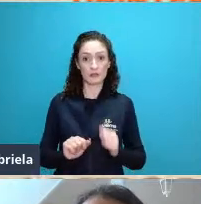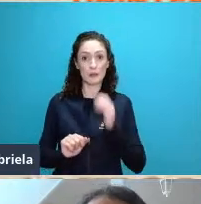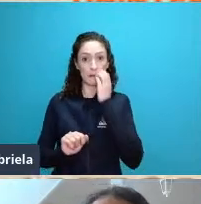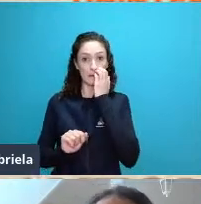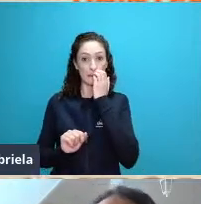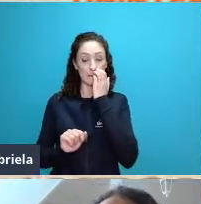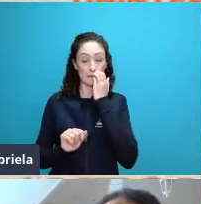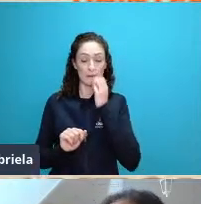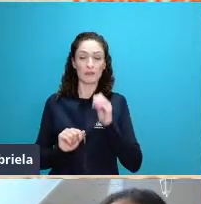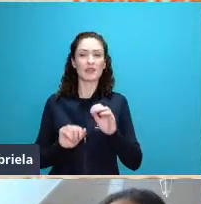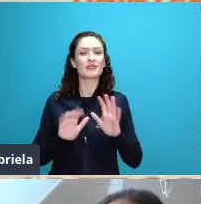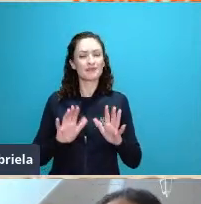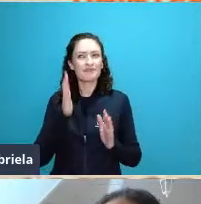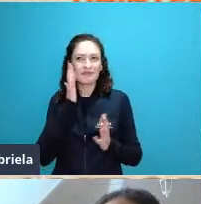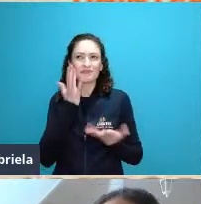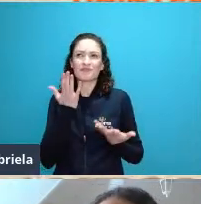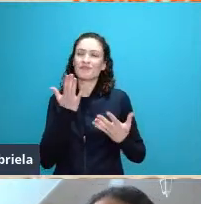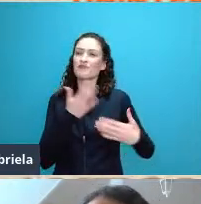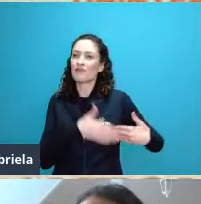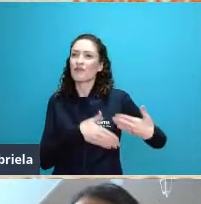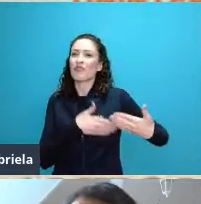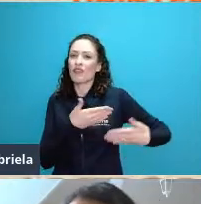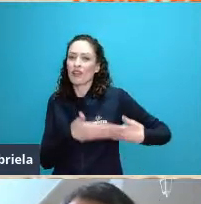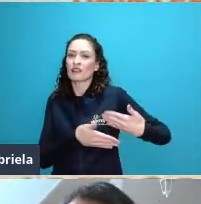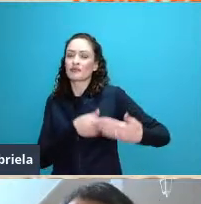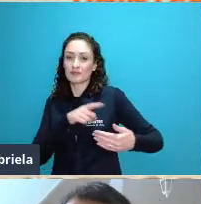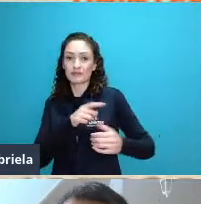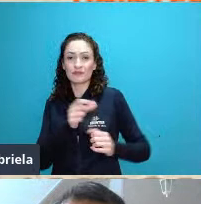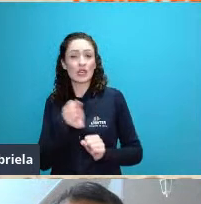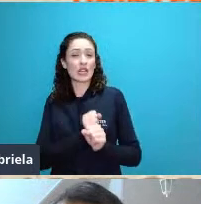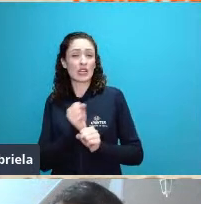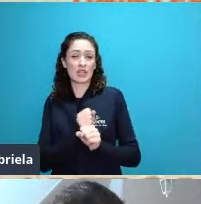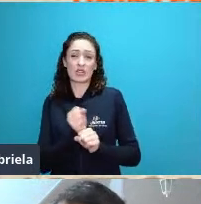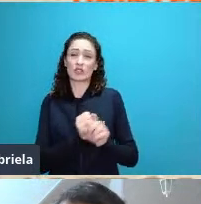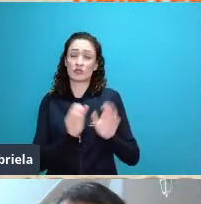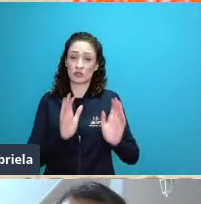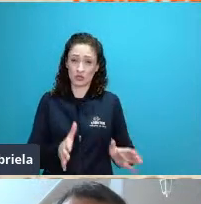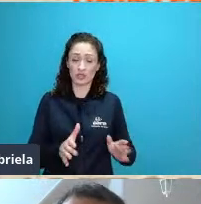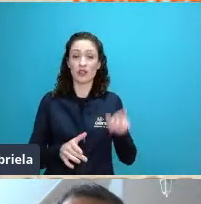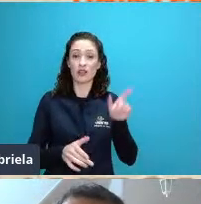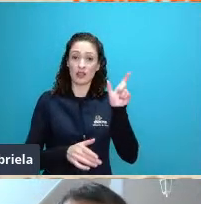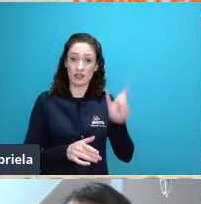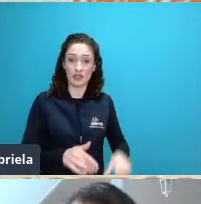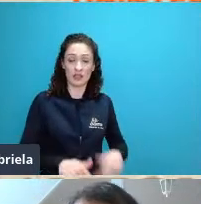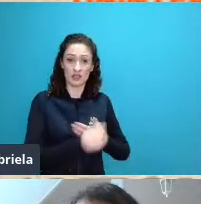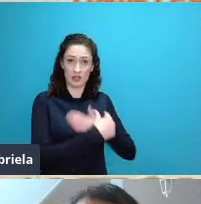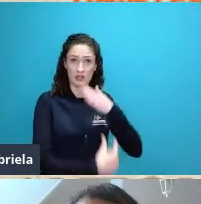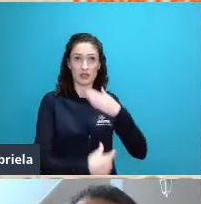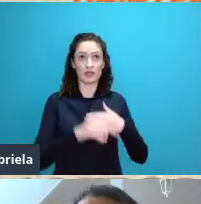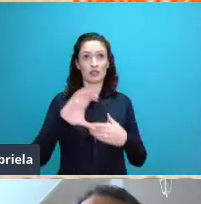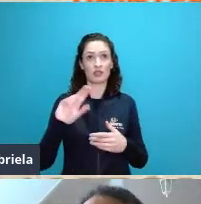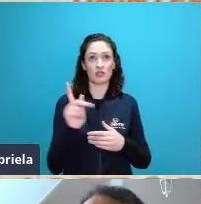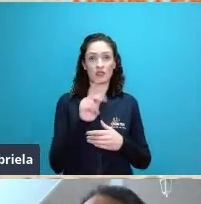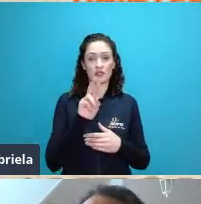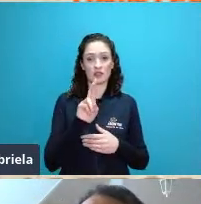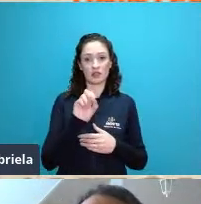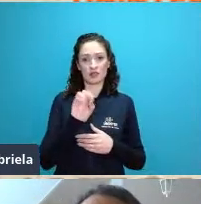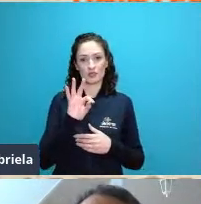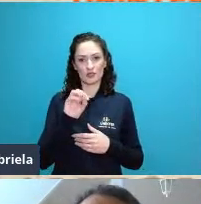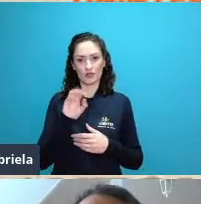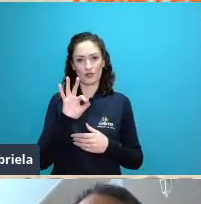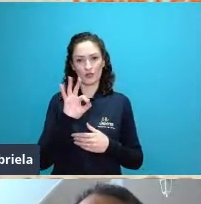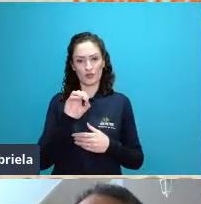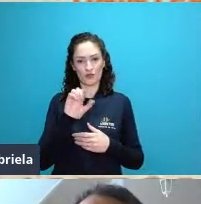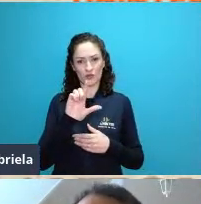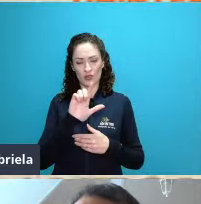que por muitos anos a instituição onde o Cristofoletti sempre atuou que é o Nesp de Rio Claro foi tida